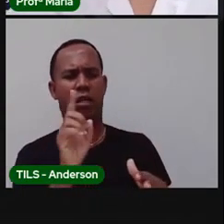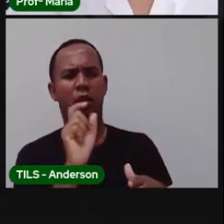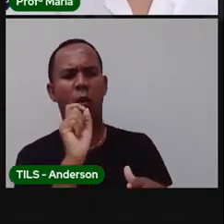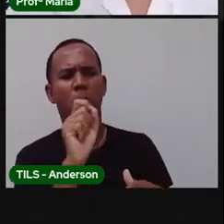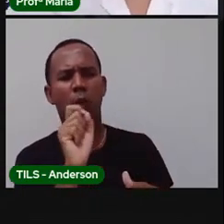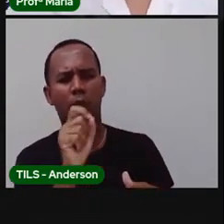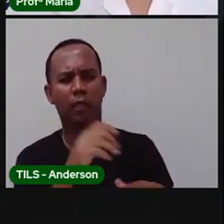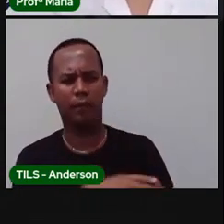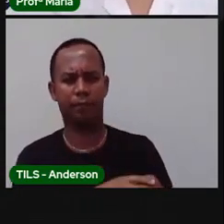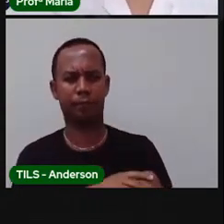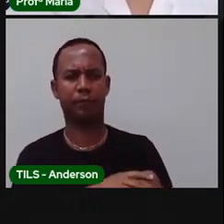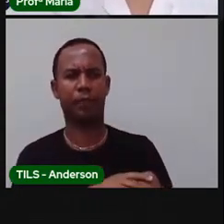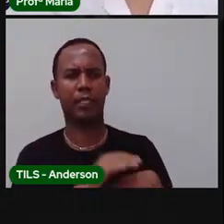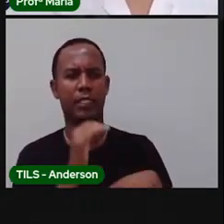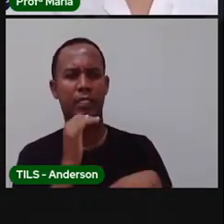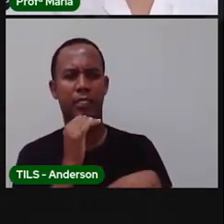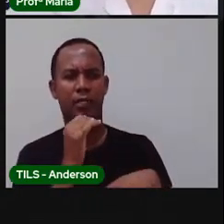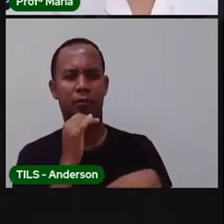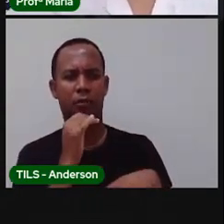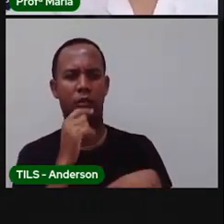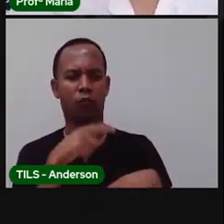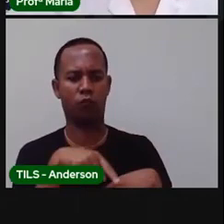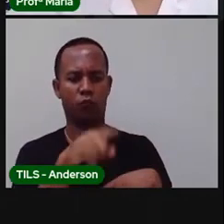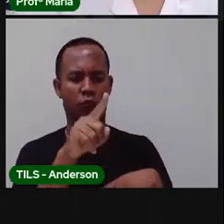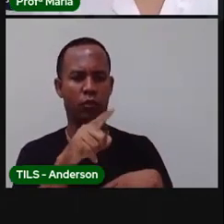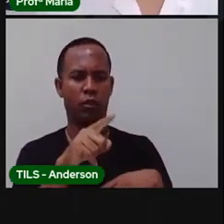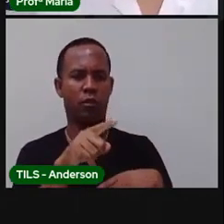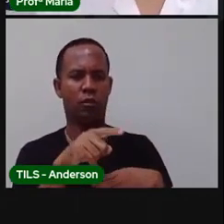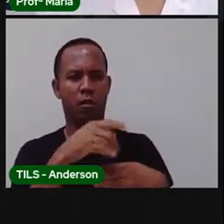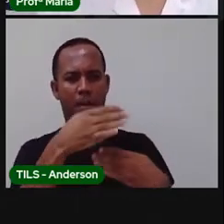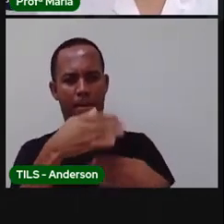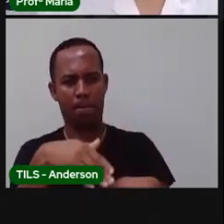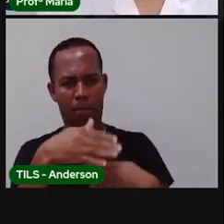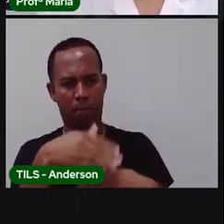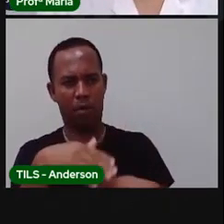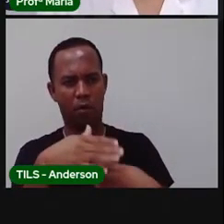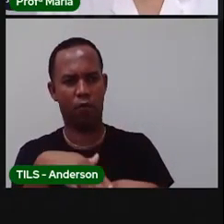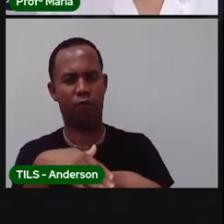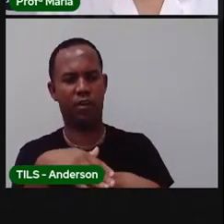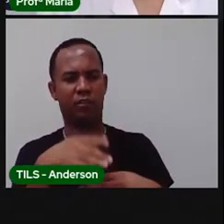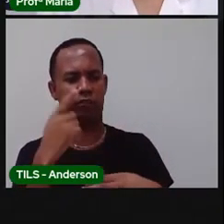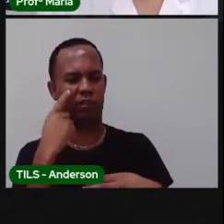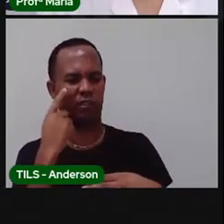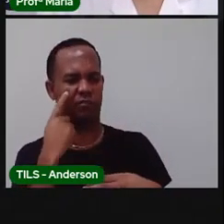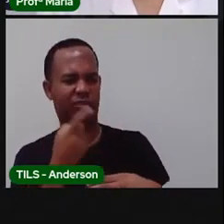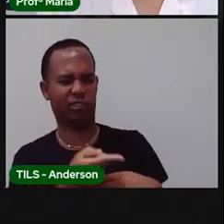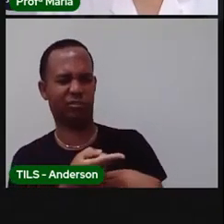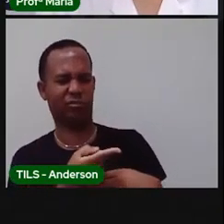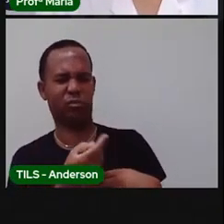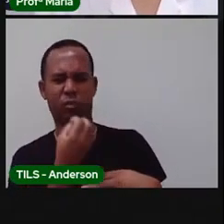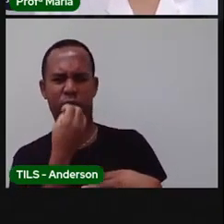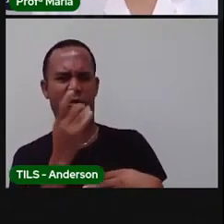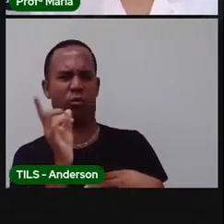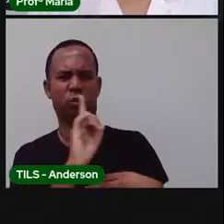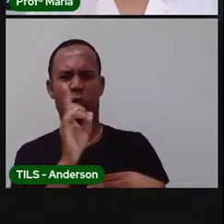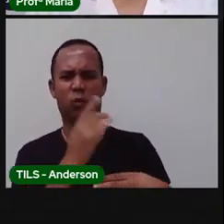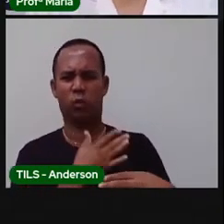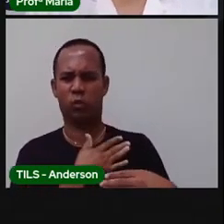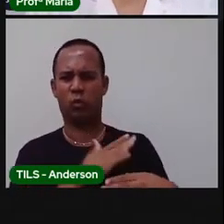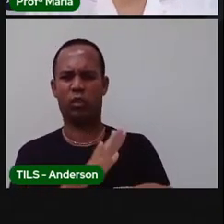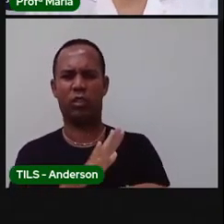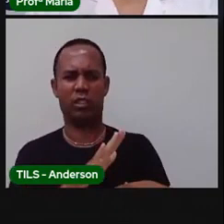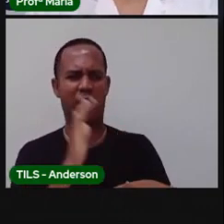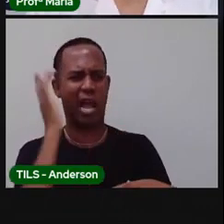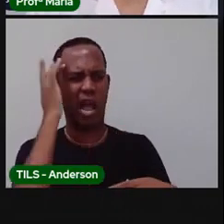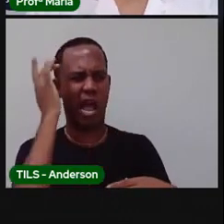isso? Olha, fiz uma prova e eu acho que a Pro poderia terminar na nota melhorzinha aqui. Eu acho que o que eu